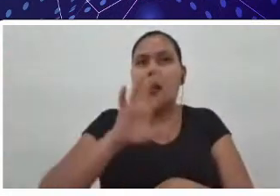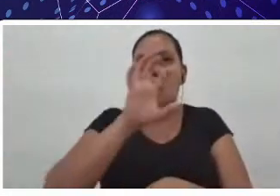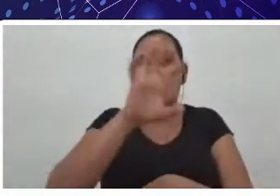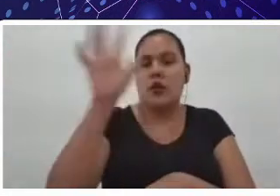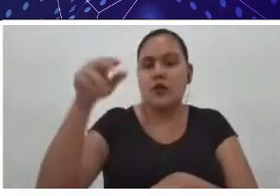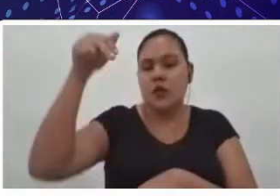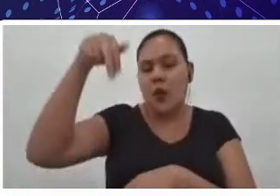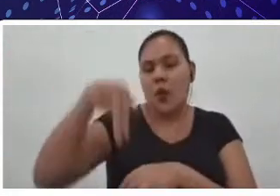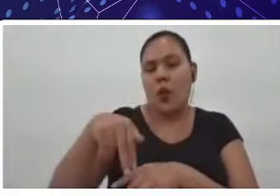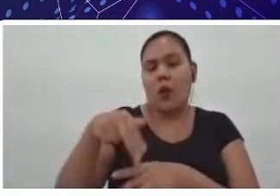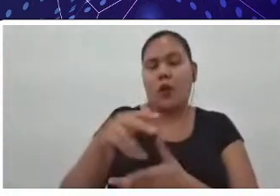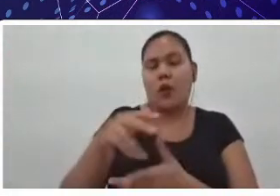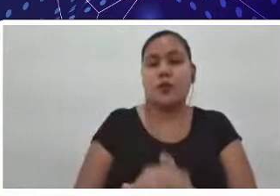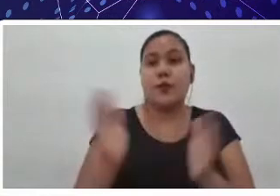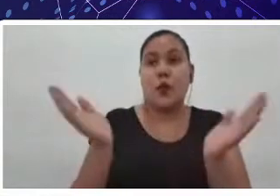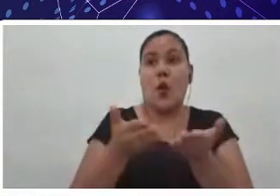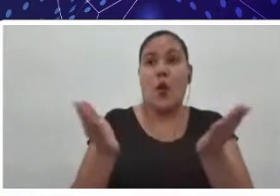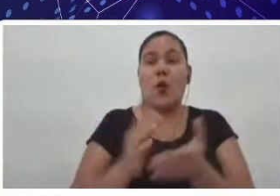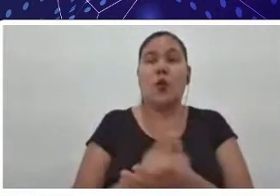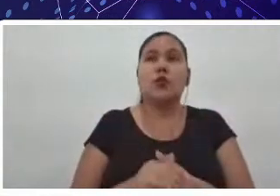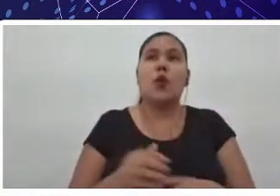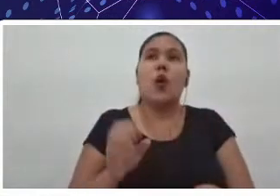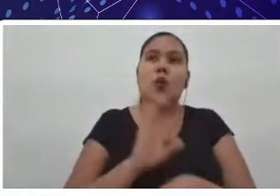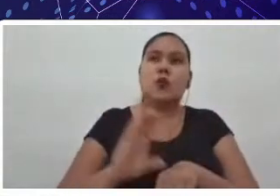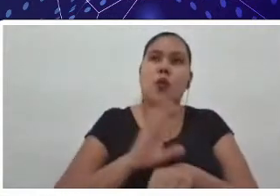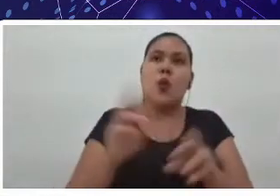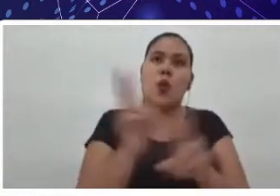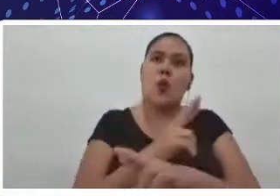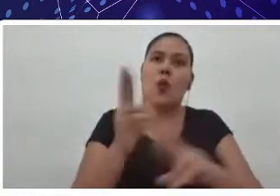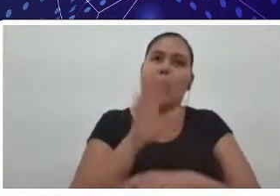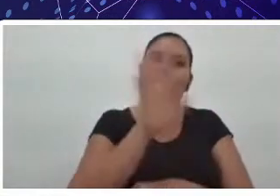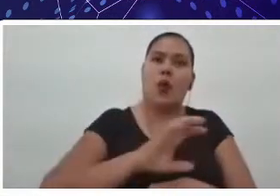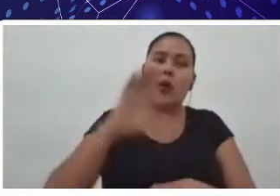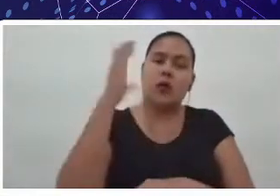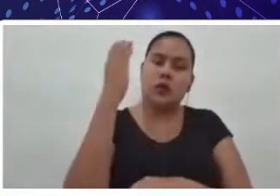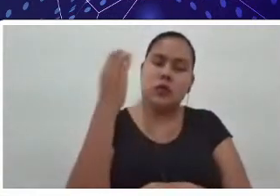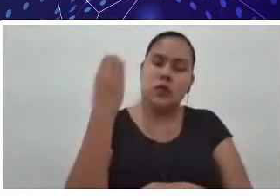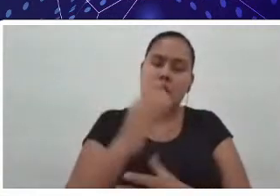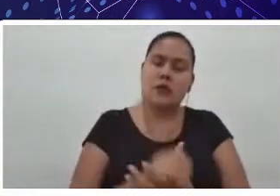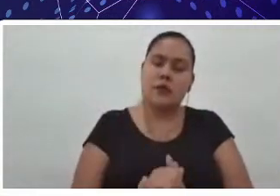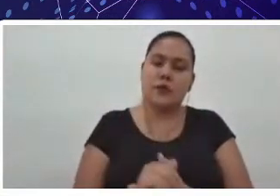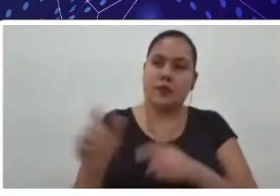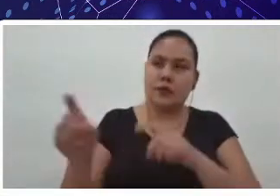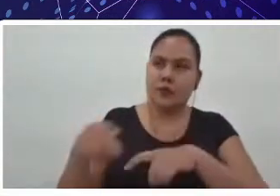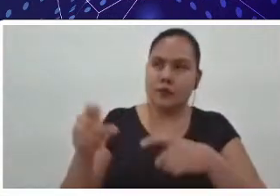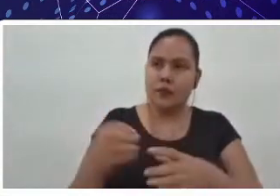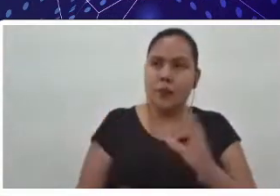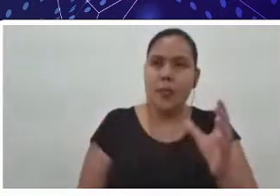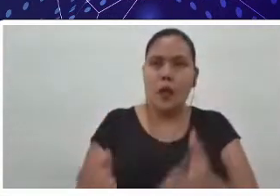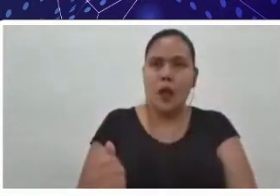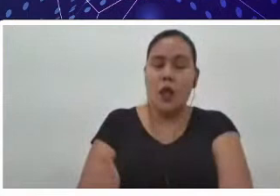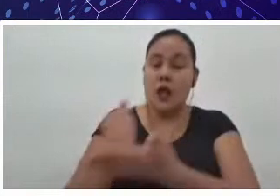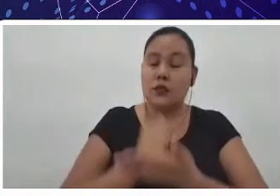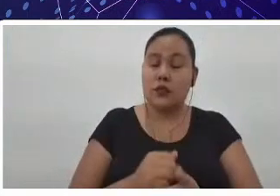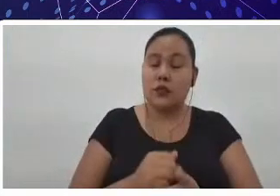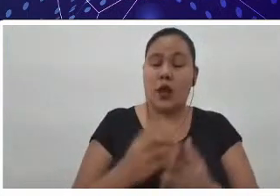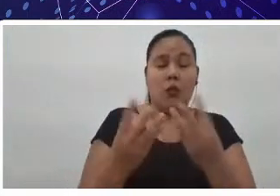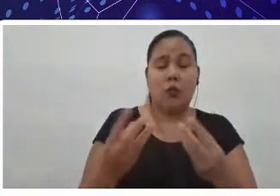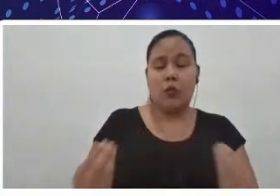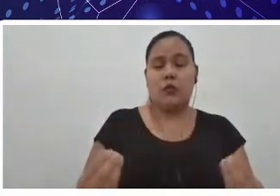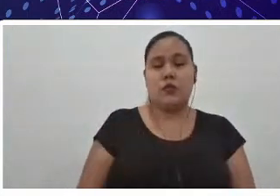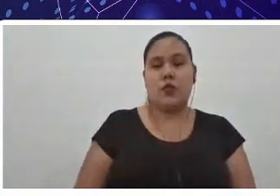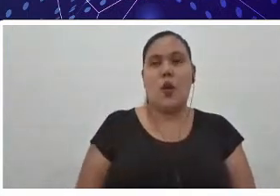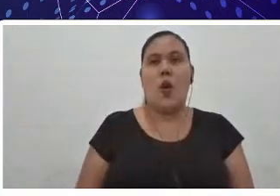relacionados com as áreas de ciências agrárias, eles vêm muito a contribuir, né, os nossos cursos estão para o agro,